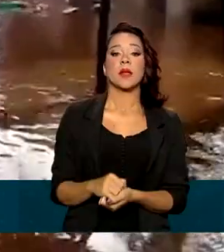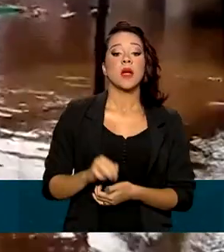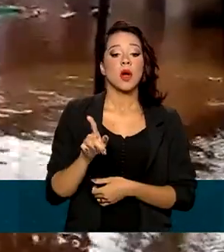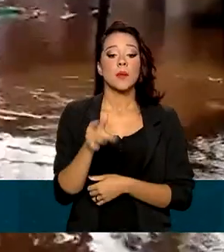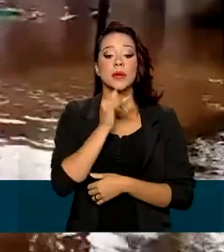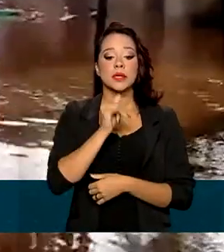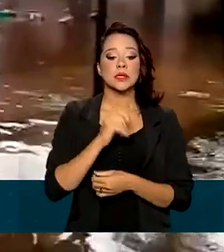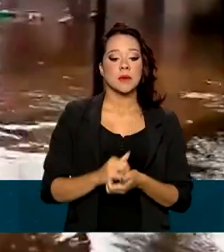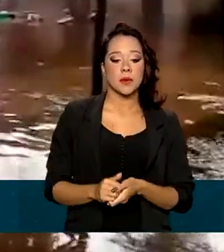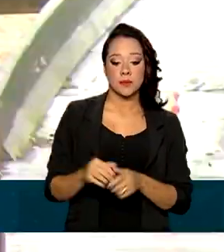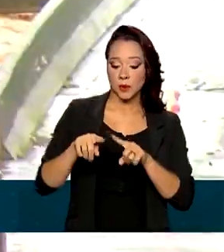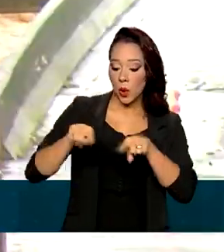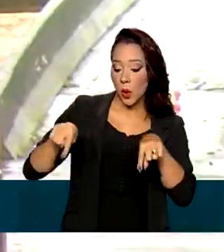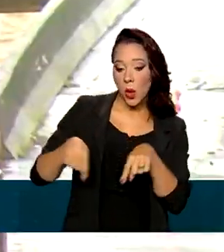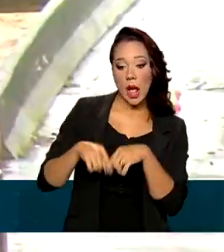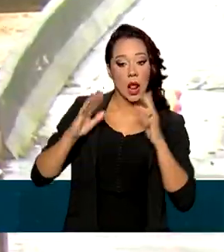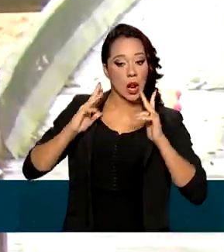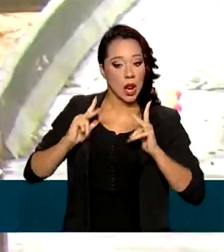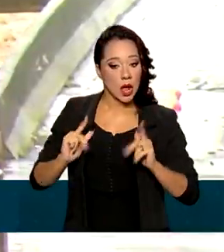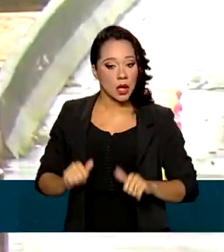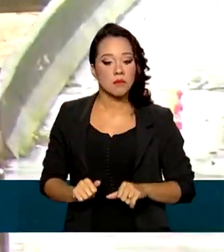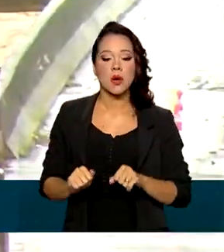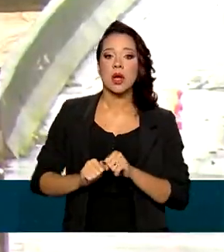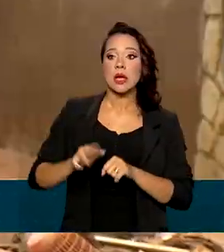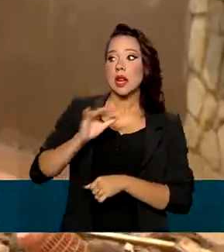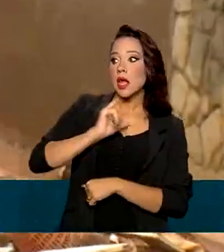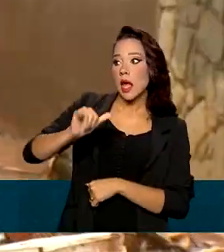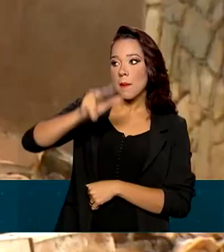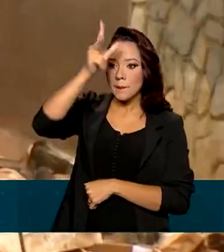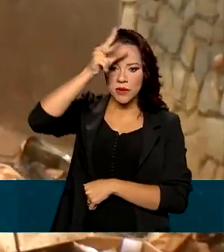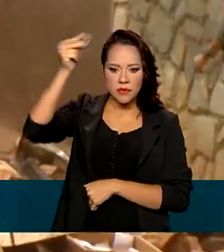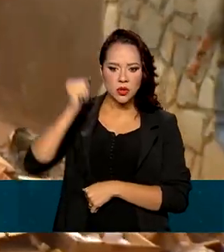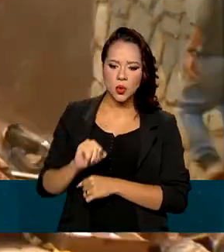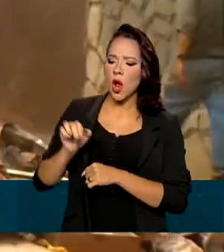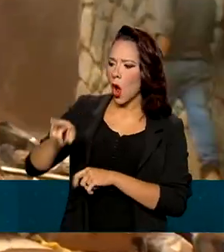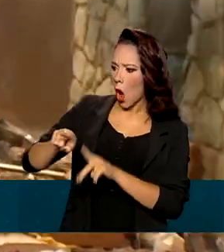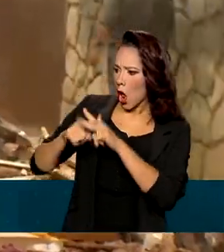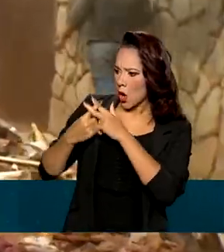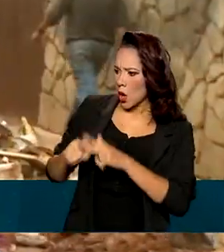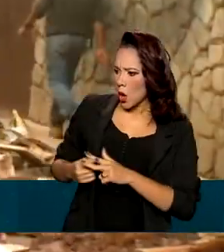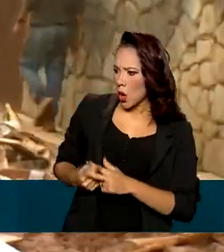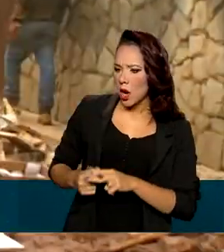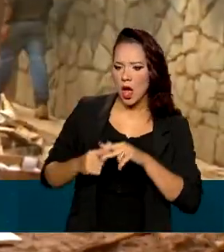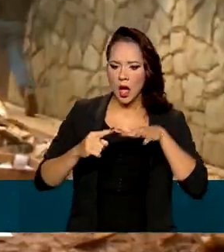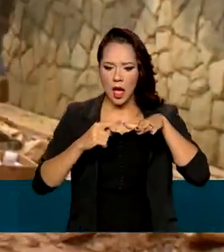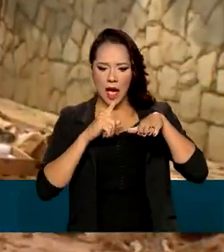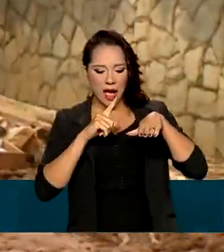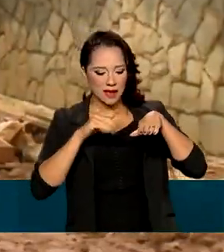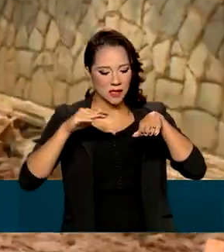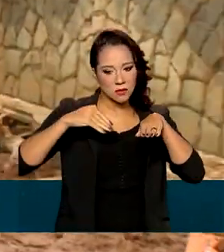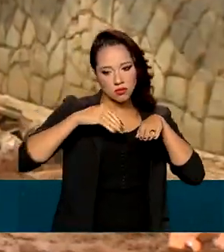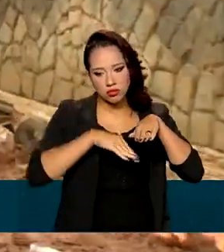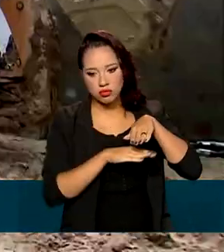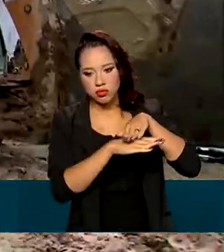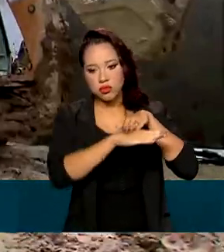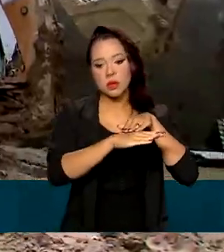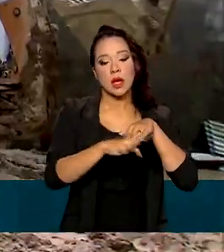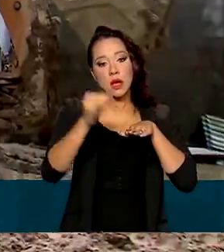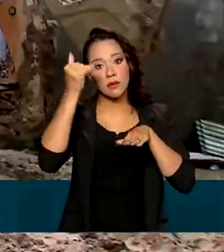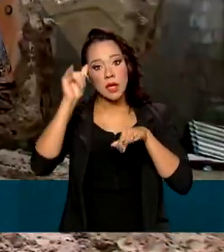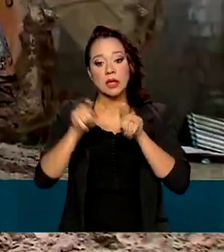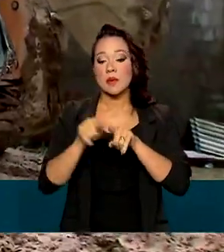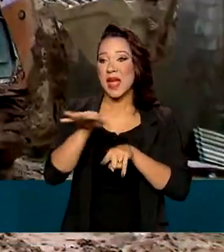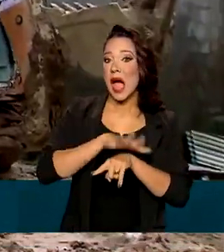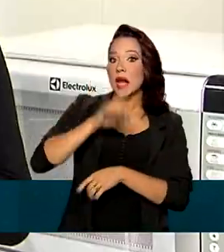manter os ralos limpos e acionar a prefeitura para fazer a manutenção de bueiros, além de ficar longe das